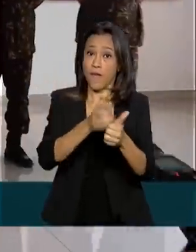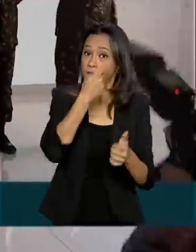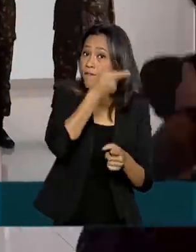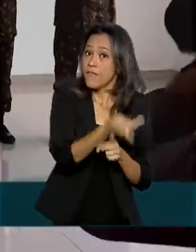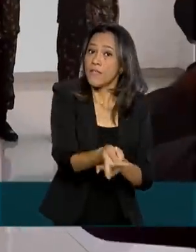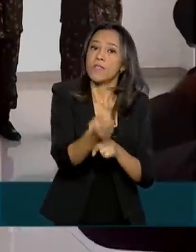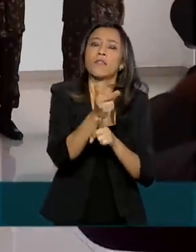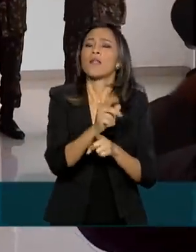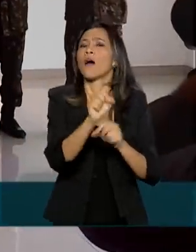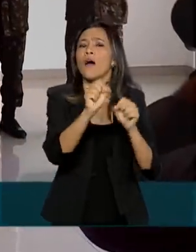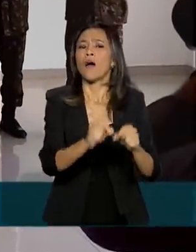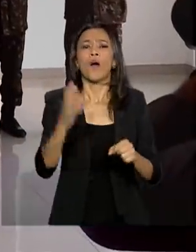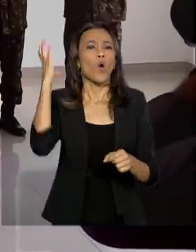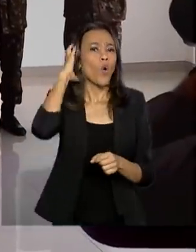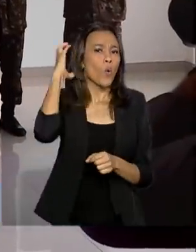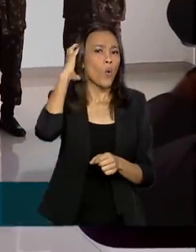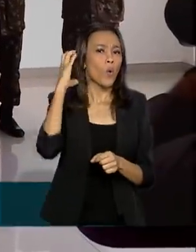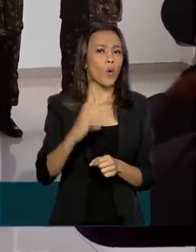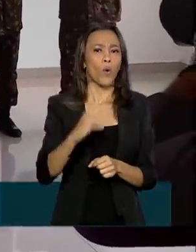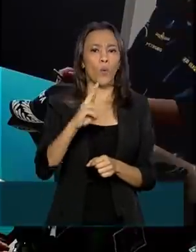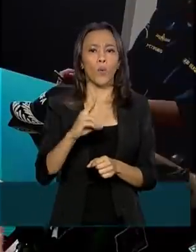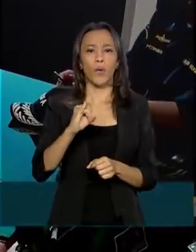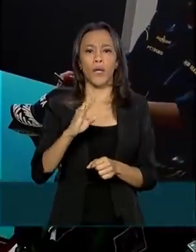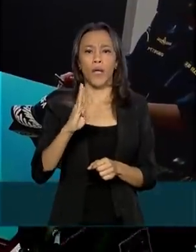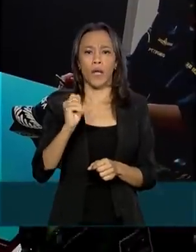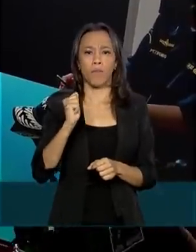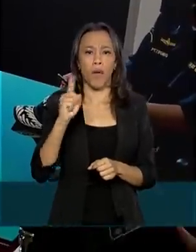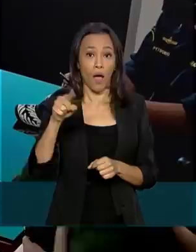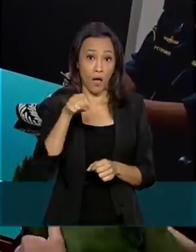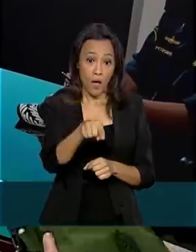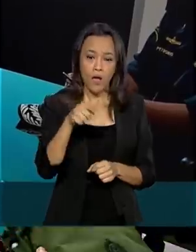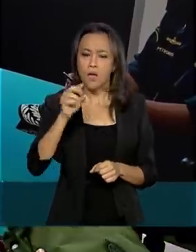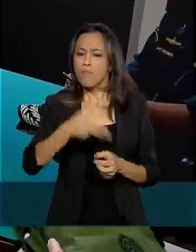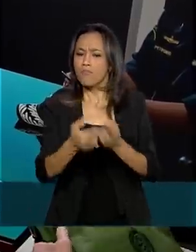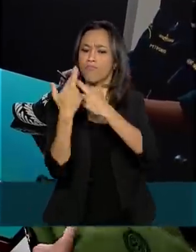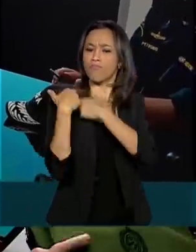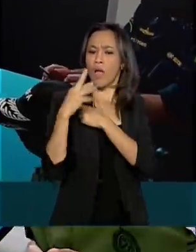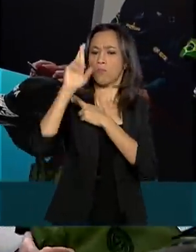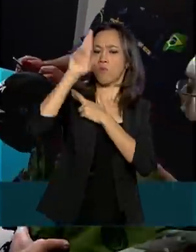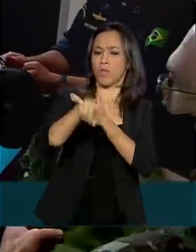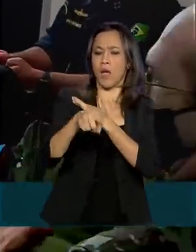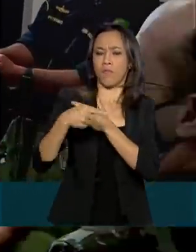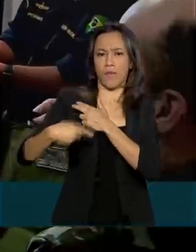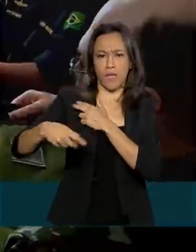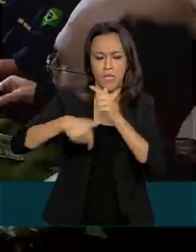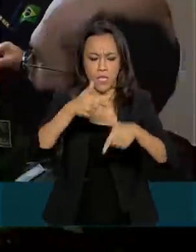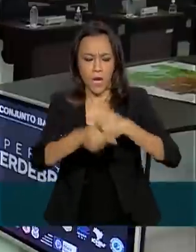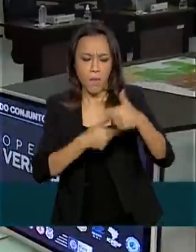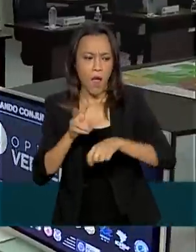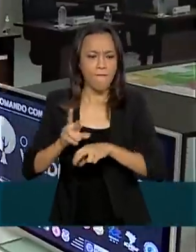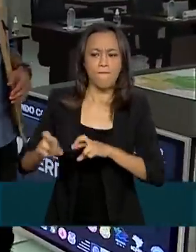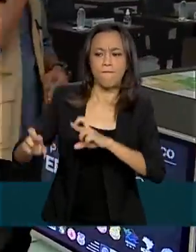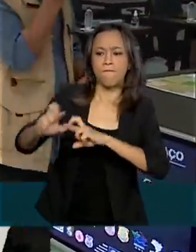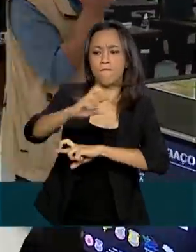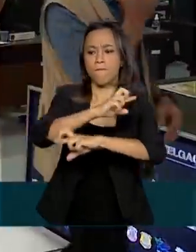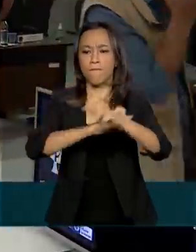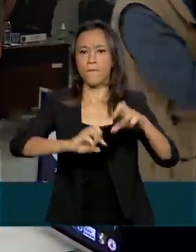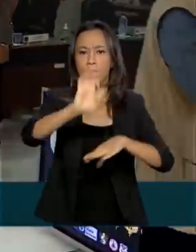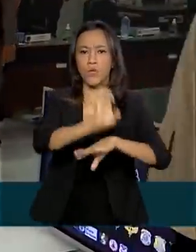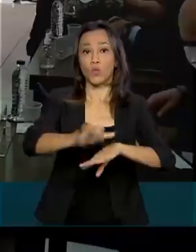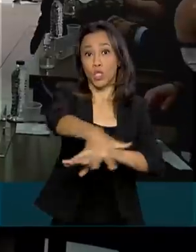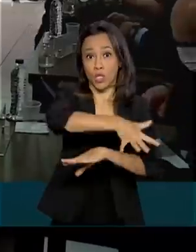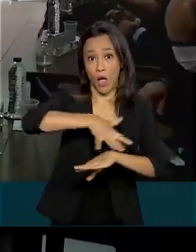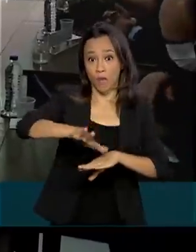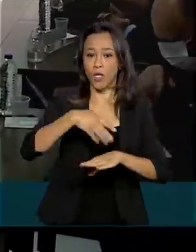localizado o Comando Conjunto Barão de Melgaço, responsável por atuar em Mato Grosso. Ele conferiu as instalações e